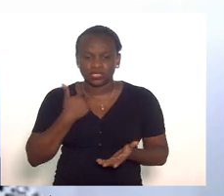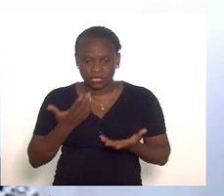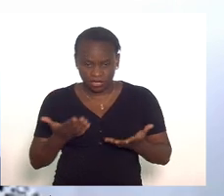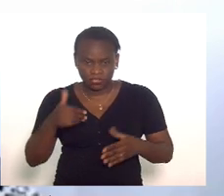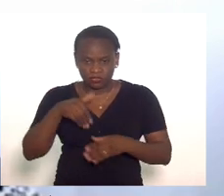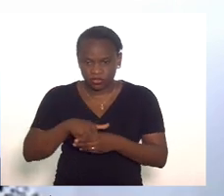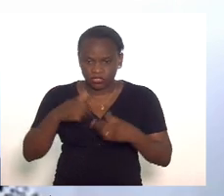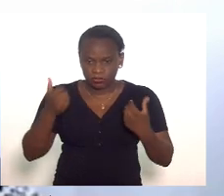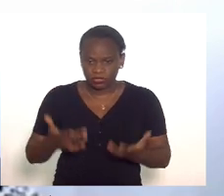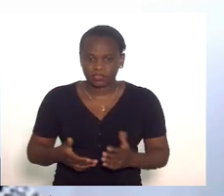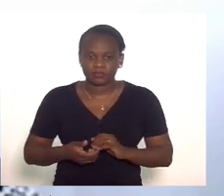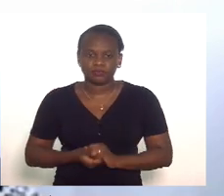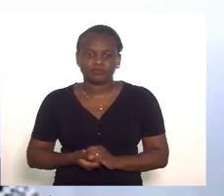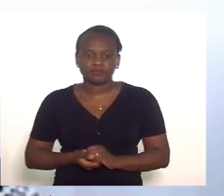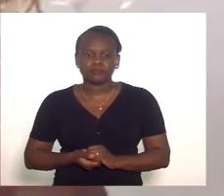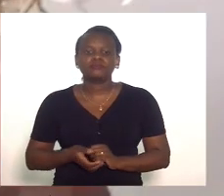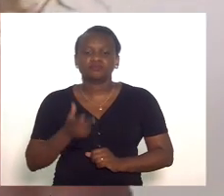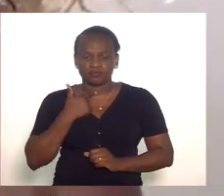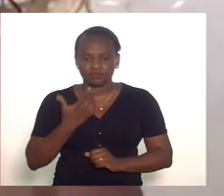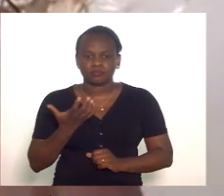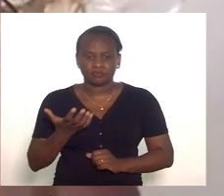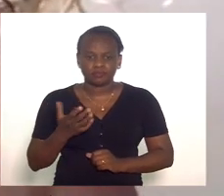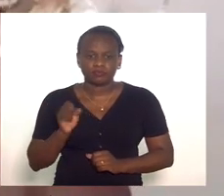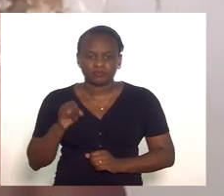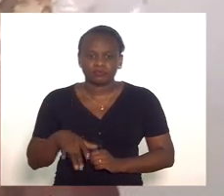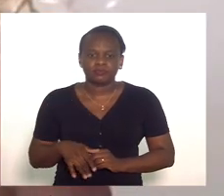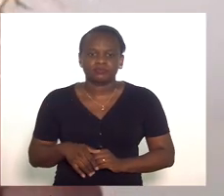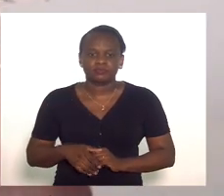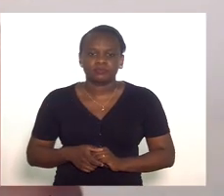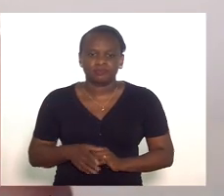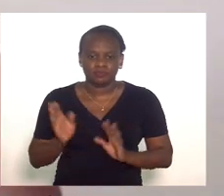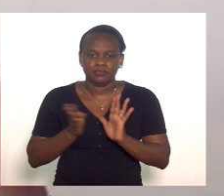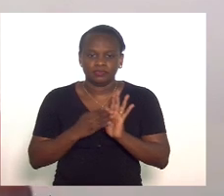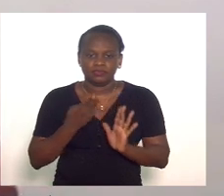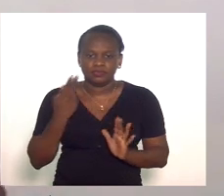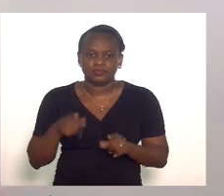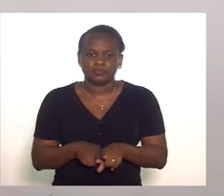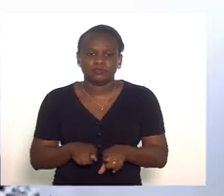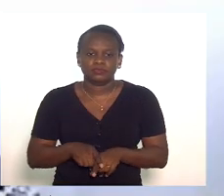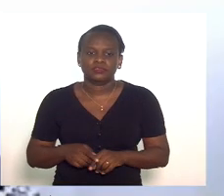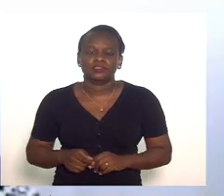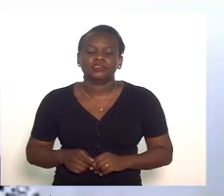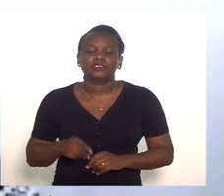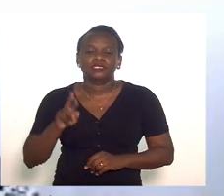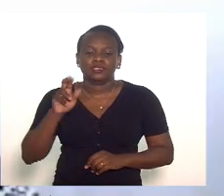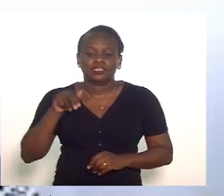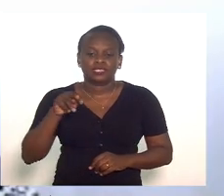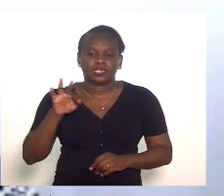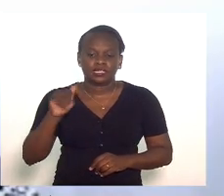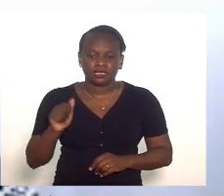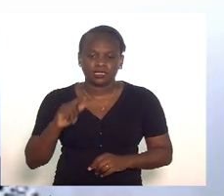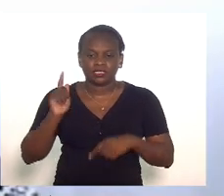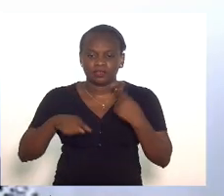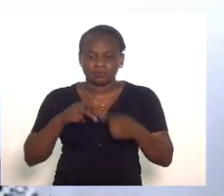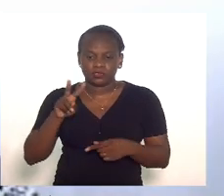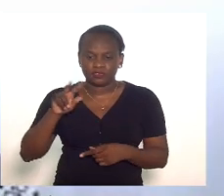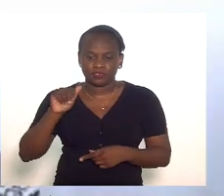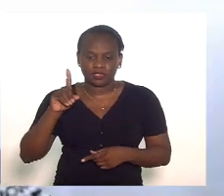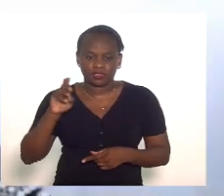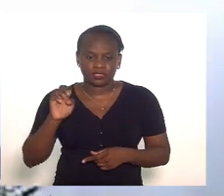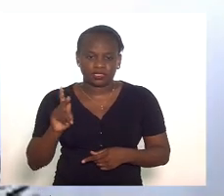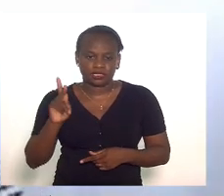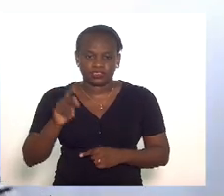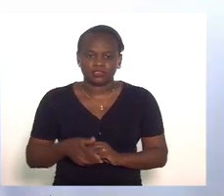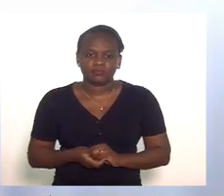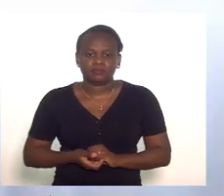declaração de voto desejo sim deputada Marta pode me incluir deputada Renata em seguida deputado Valdeque Carneiro